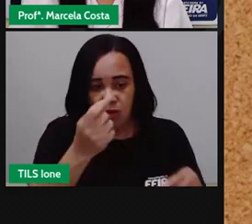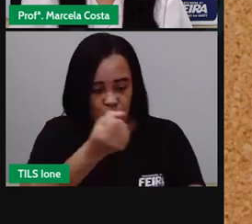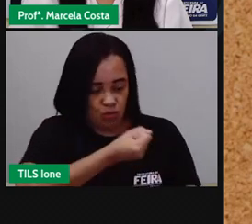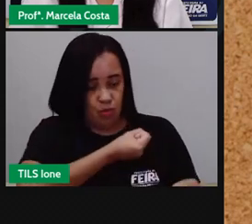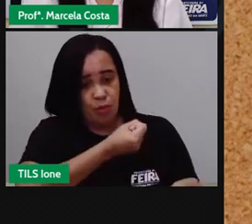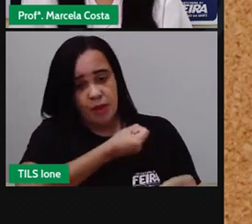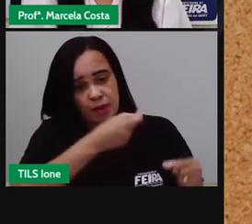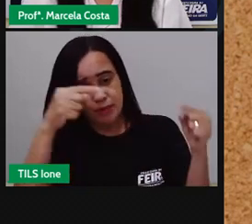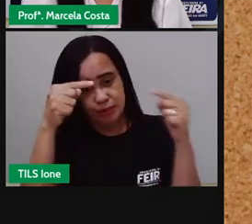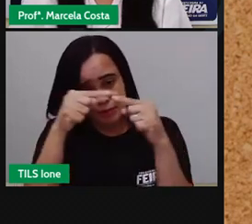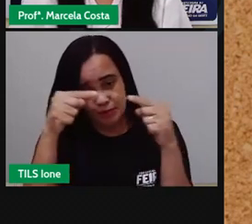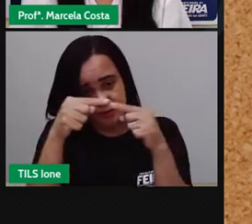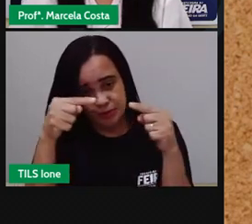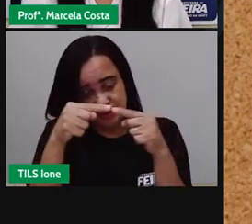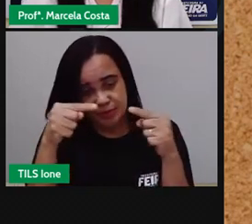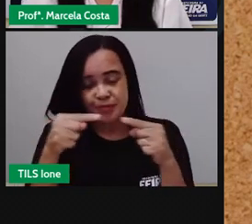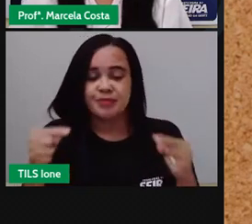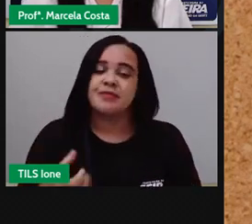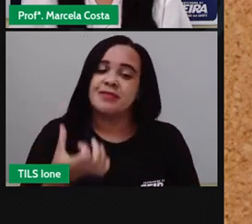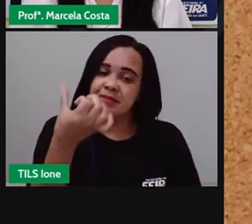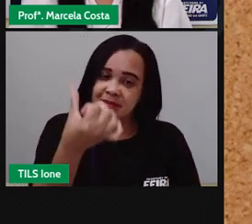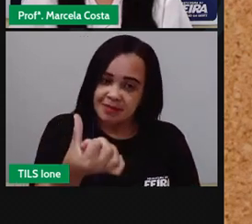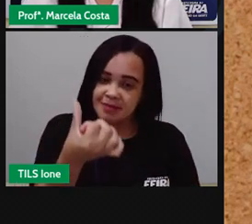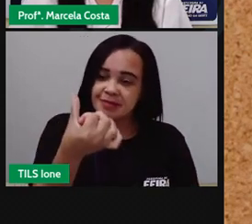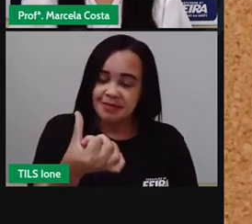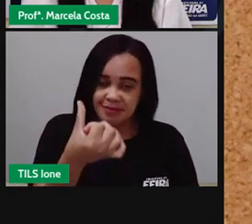vendo que é o número 6